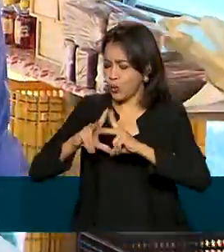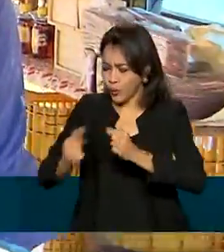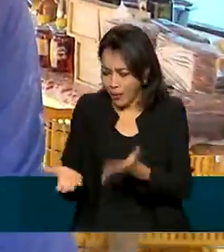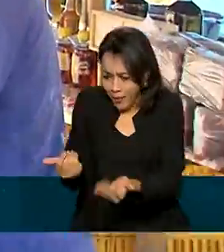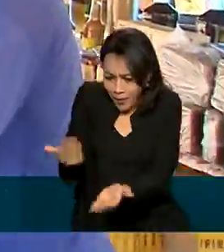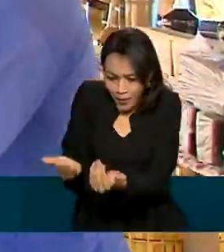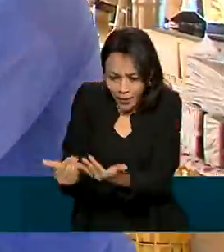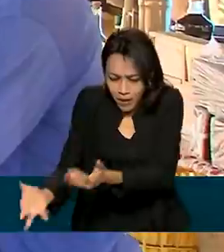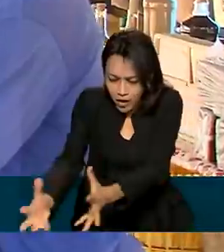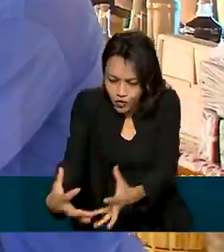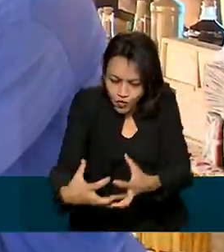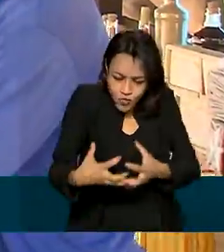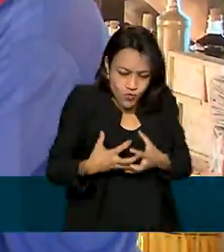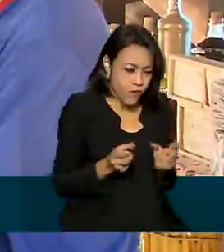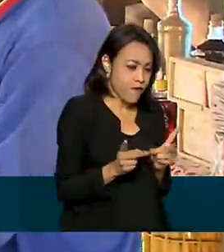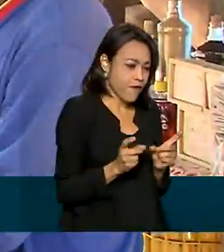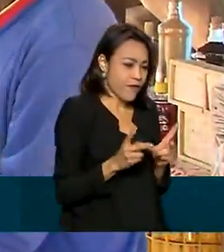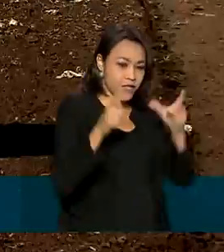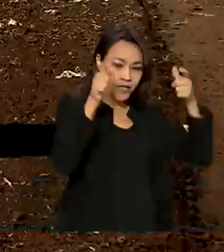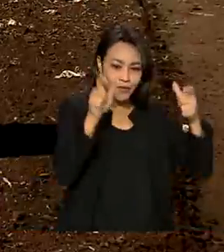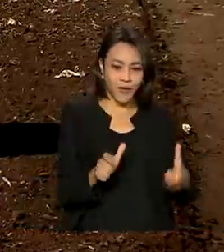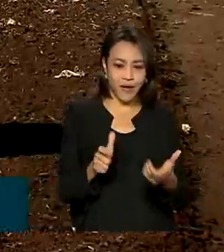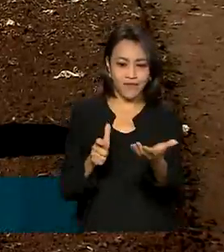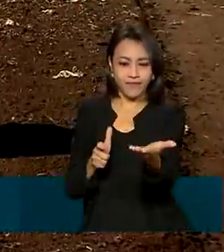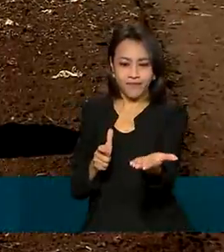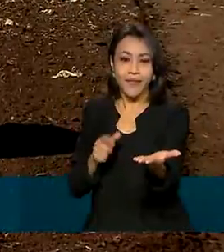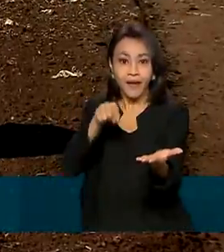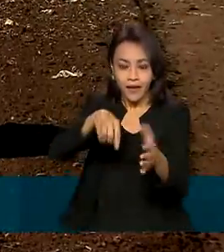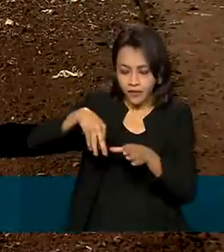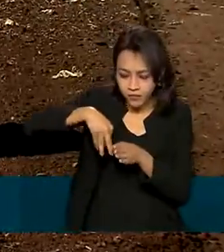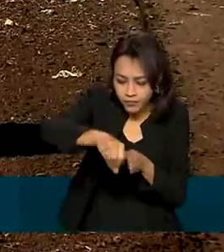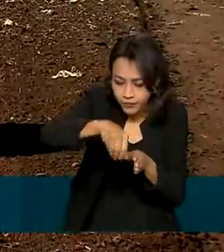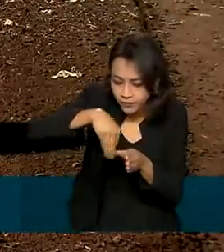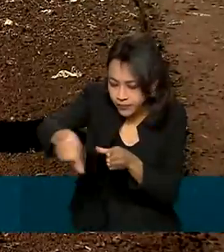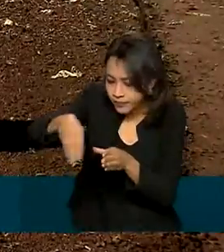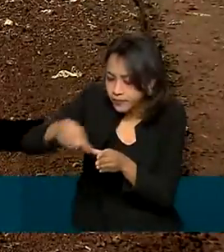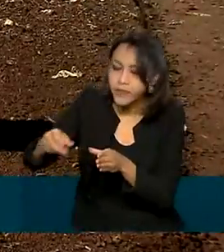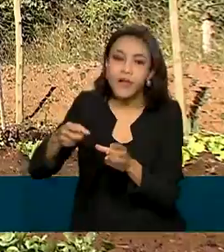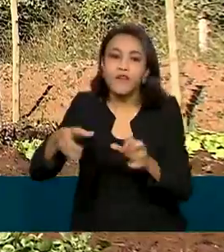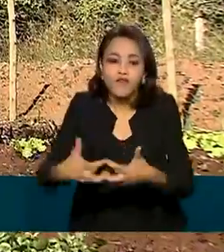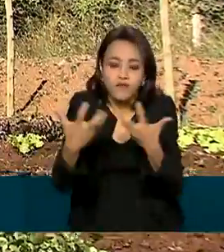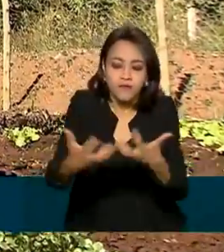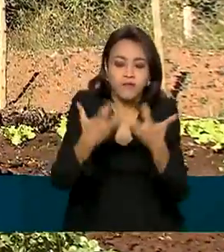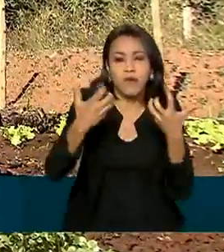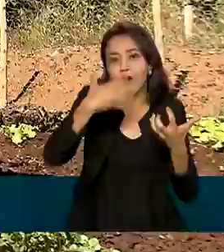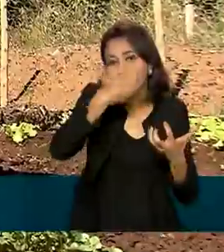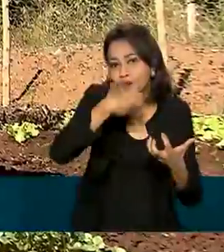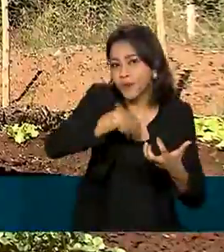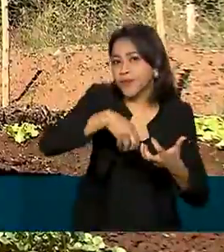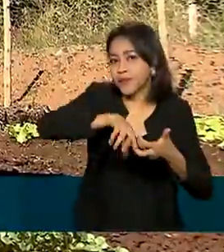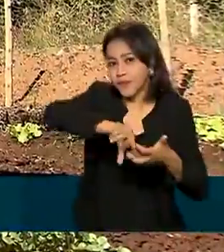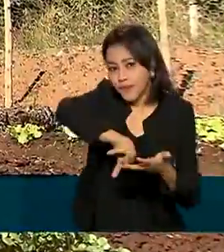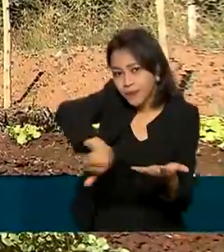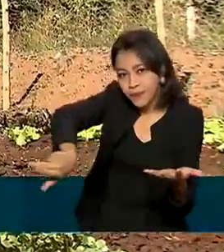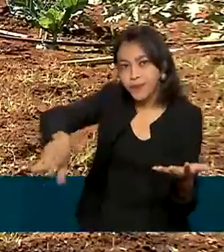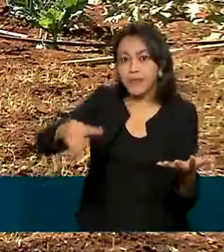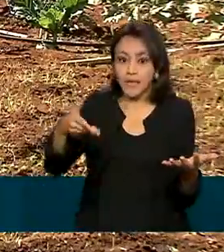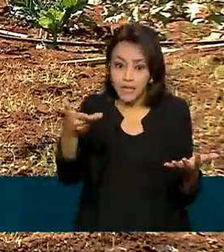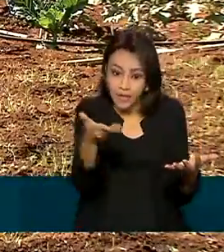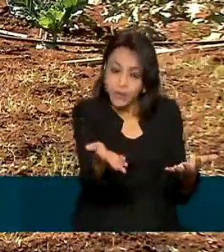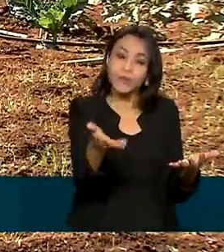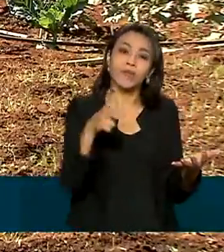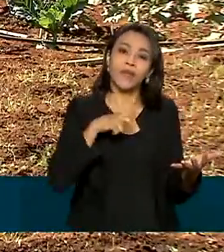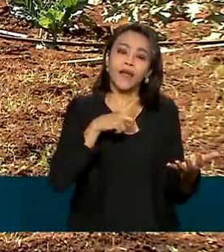traz para comercializar nesta barraca. Ele cultiva e vende verduras, frutas e legumes e para isso